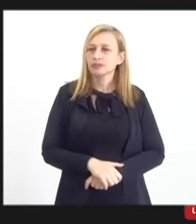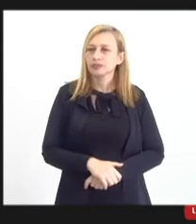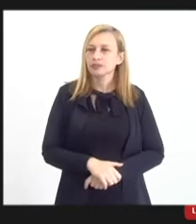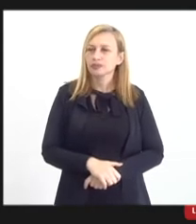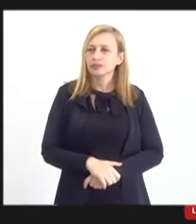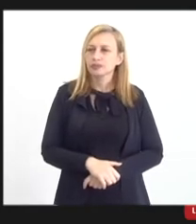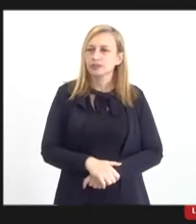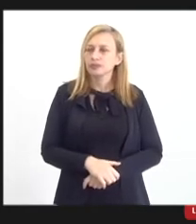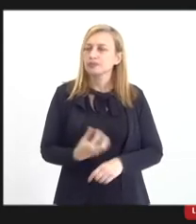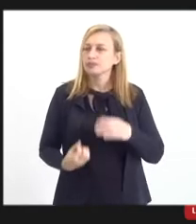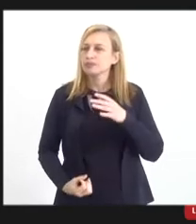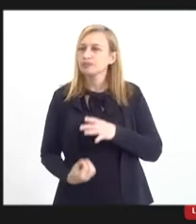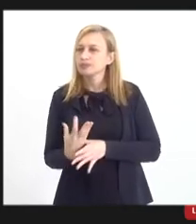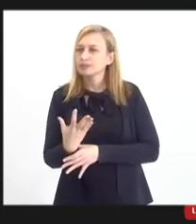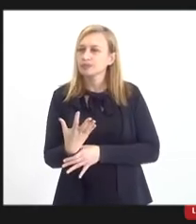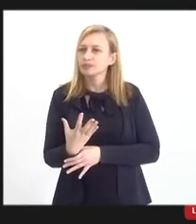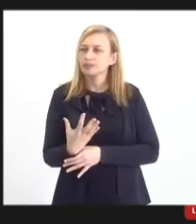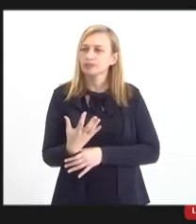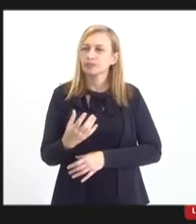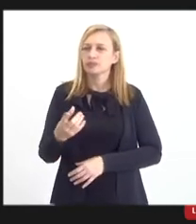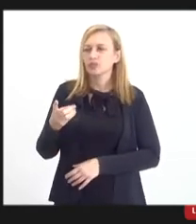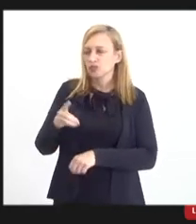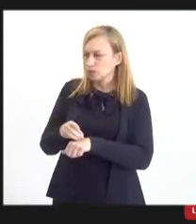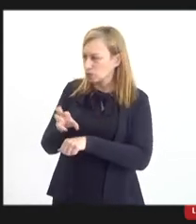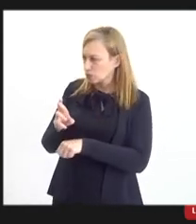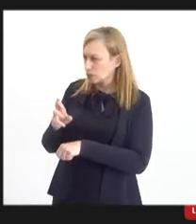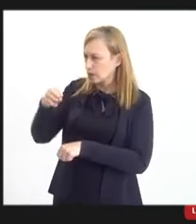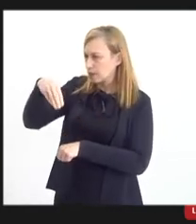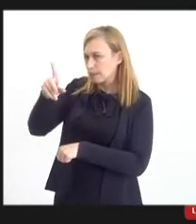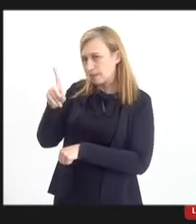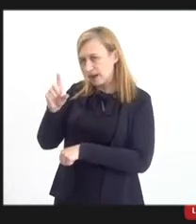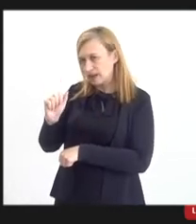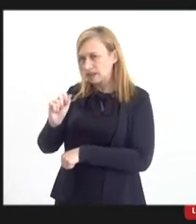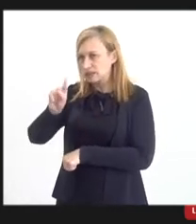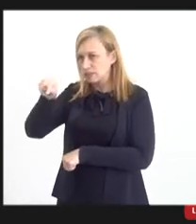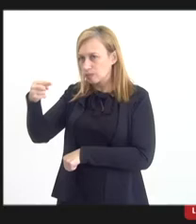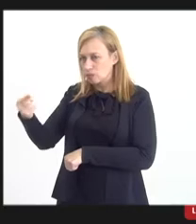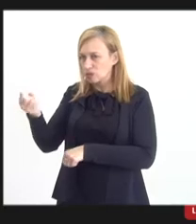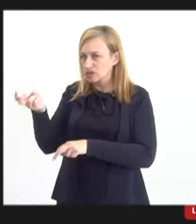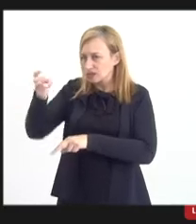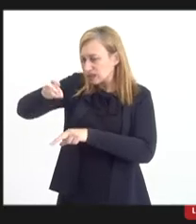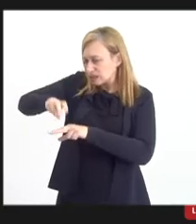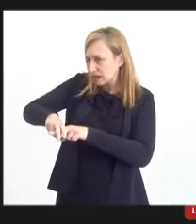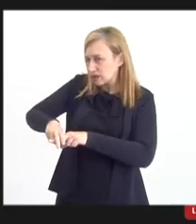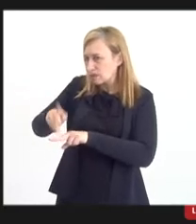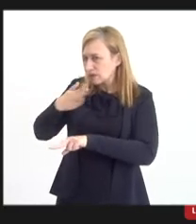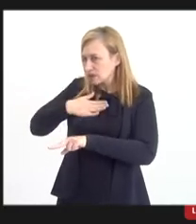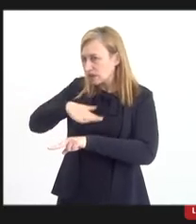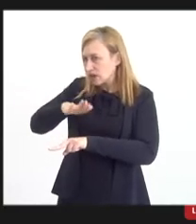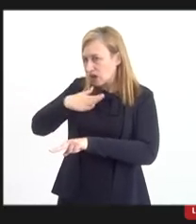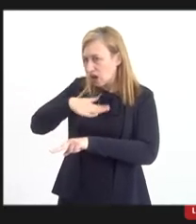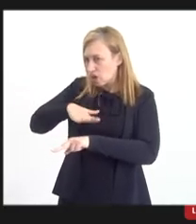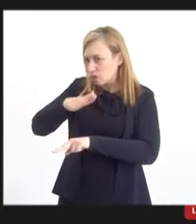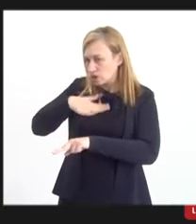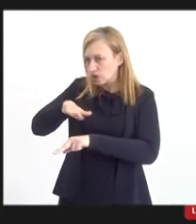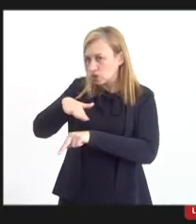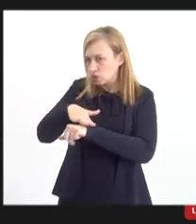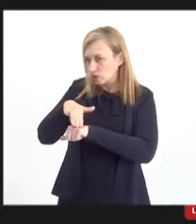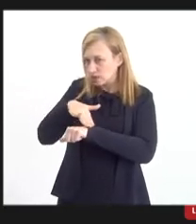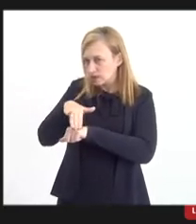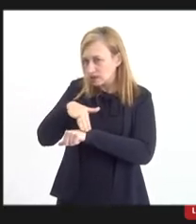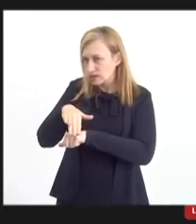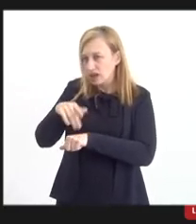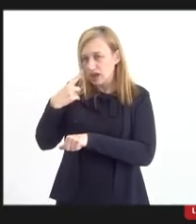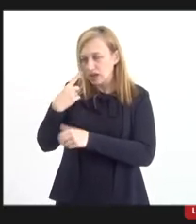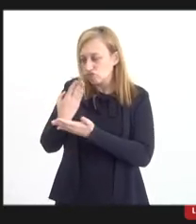a criação, doutora Magda, a gente pode depois sentar com mais calma e